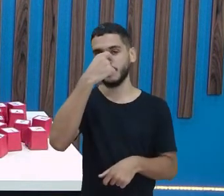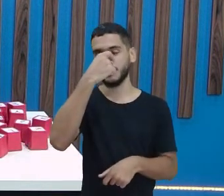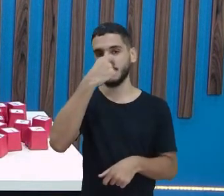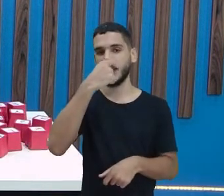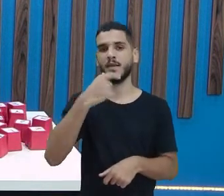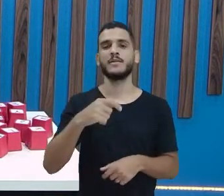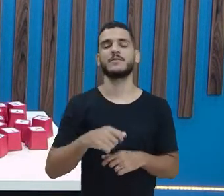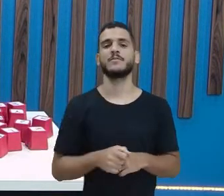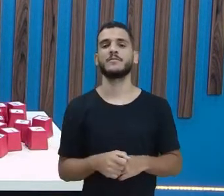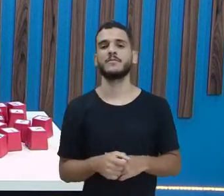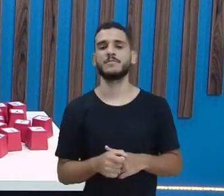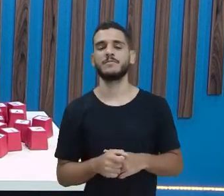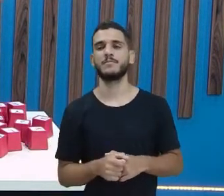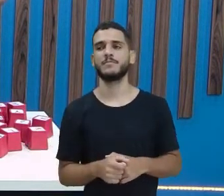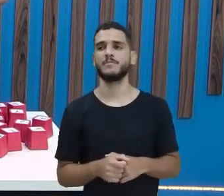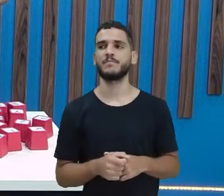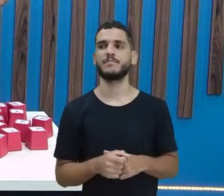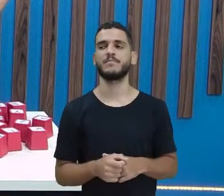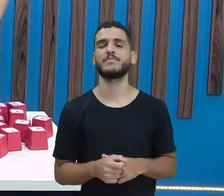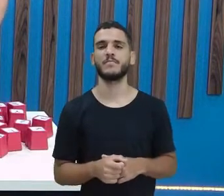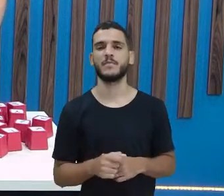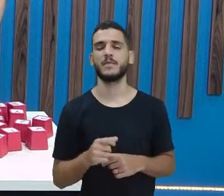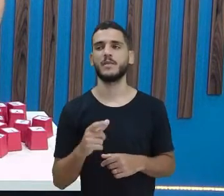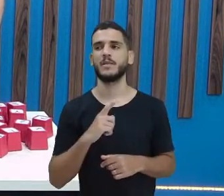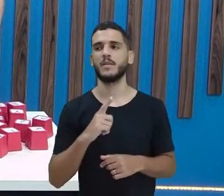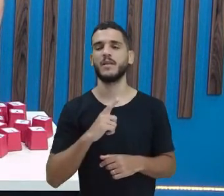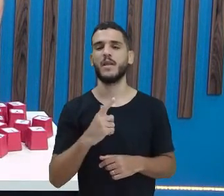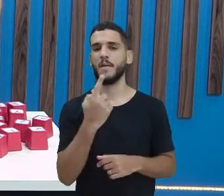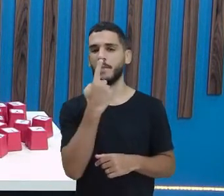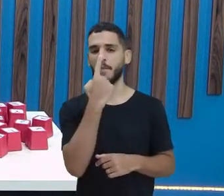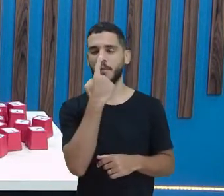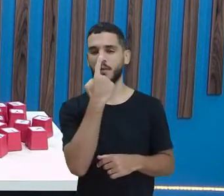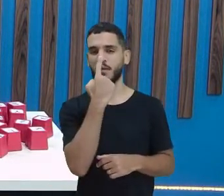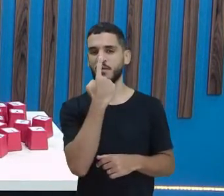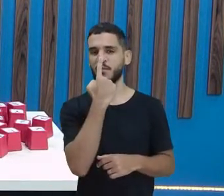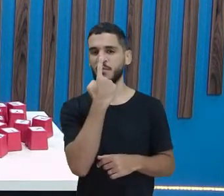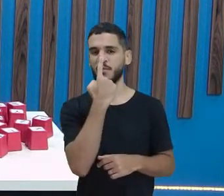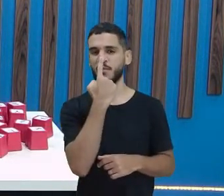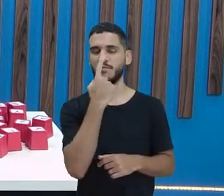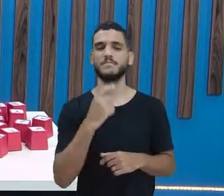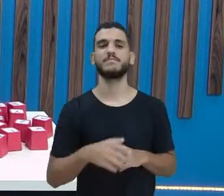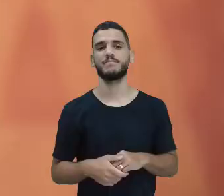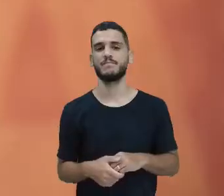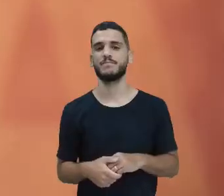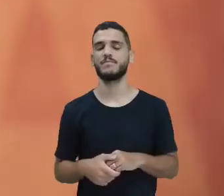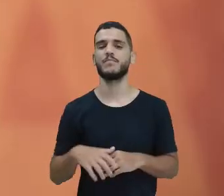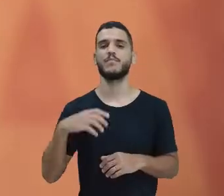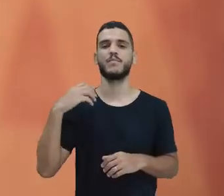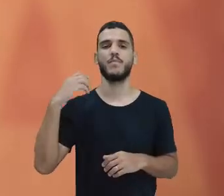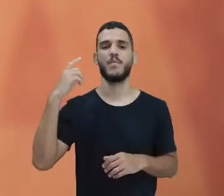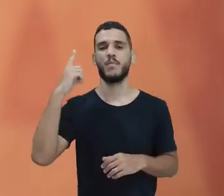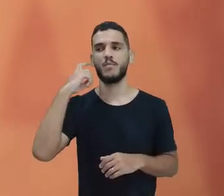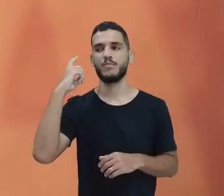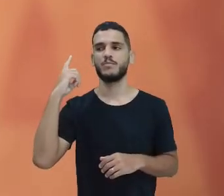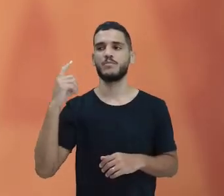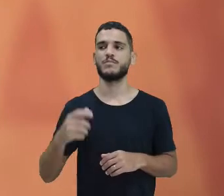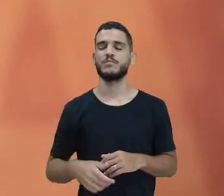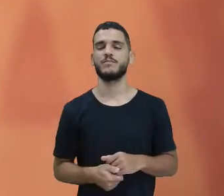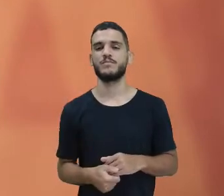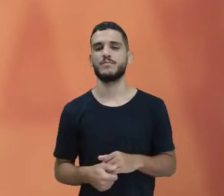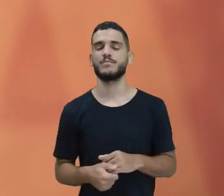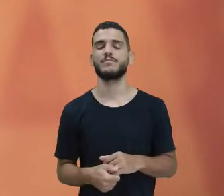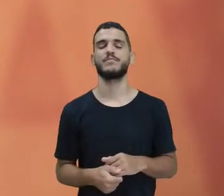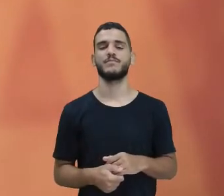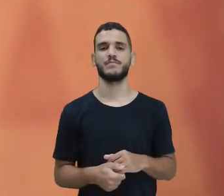tá? Esse sinal gráfico, ela fica com um somzinho saindo do nariz. Olha só, o